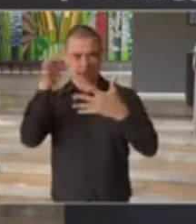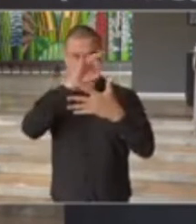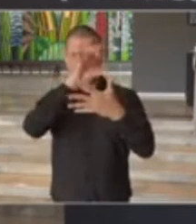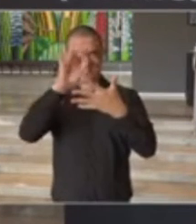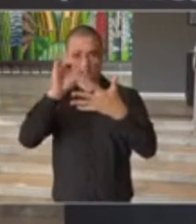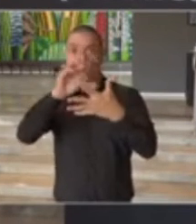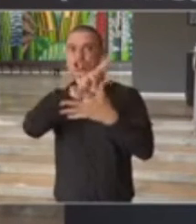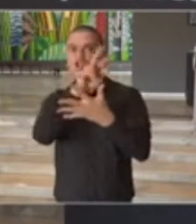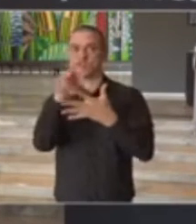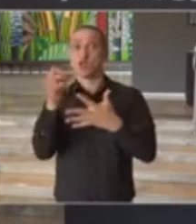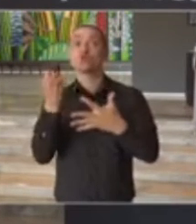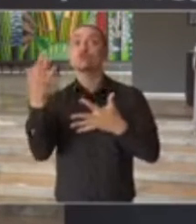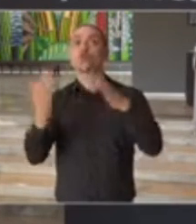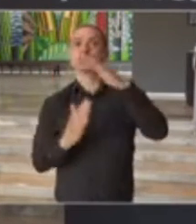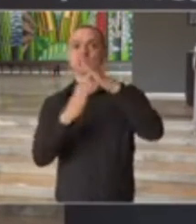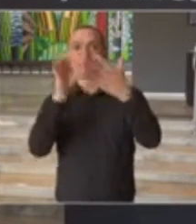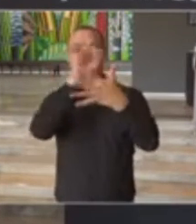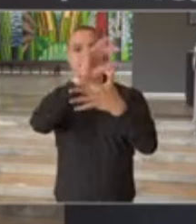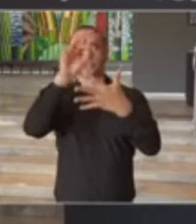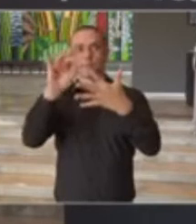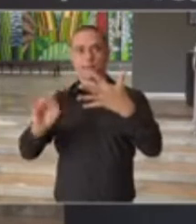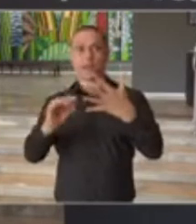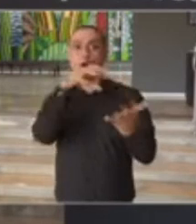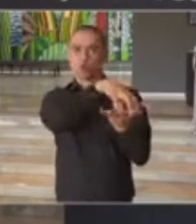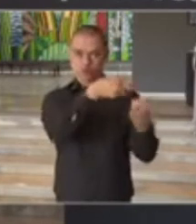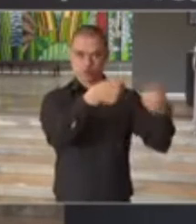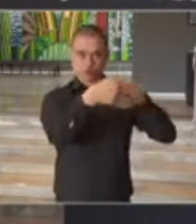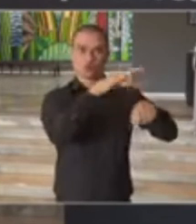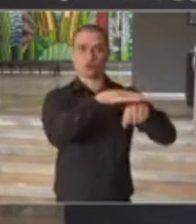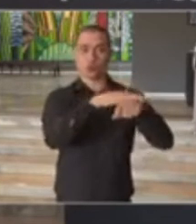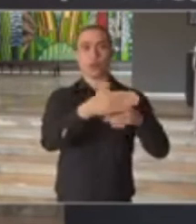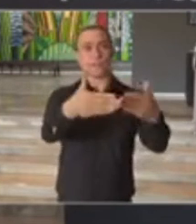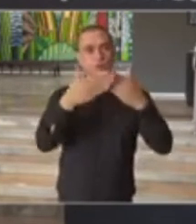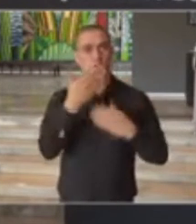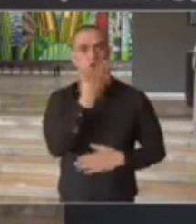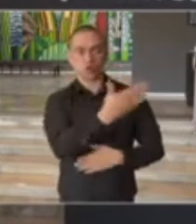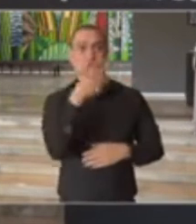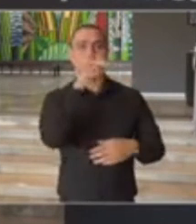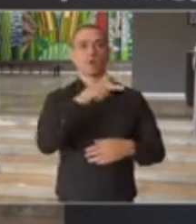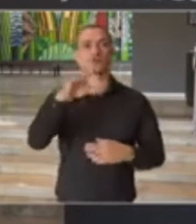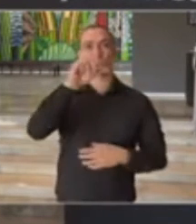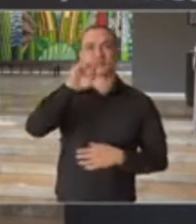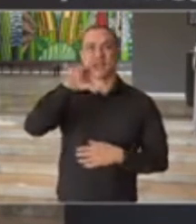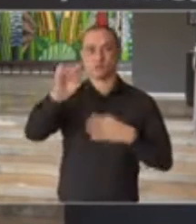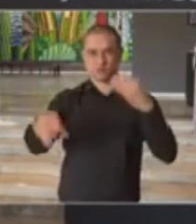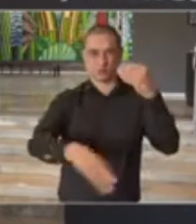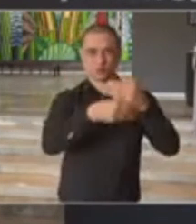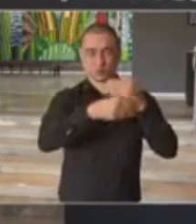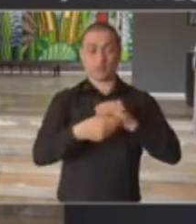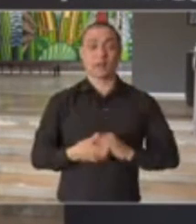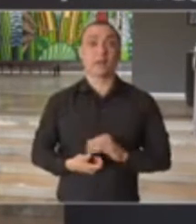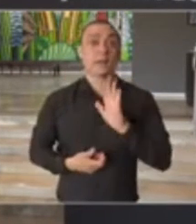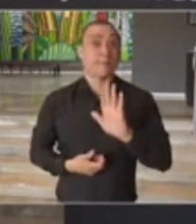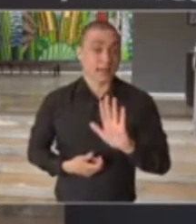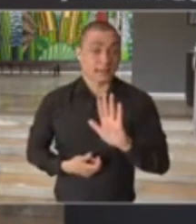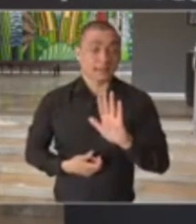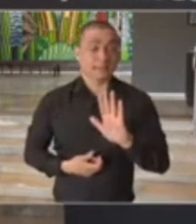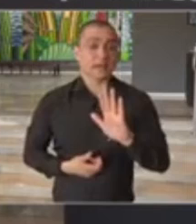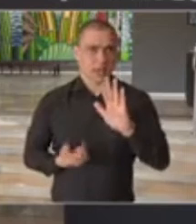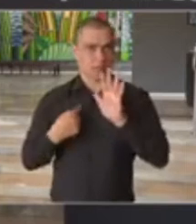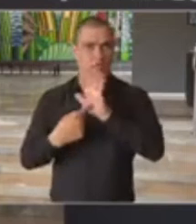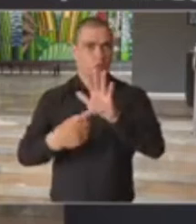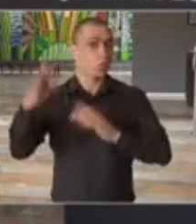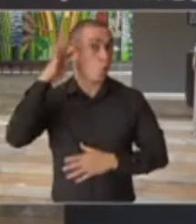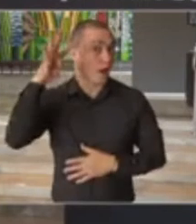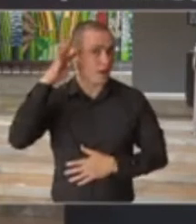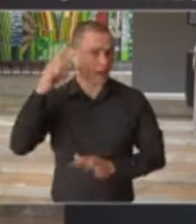um é diferente, estipulado aqui pelo centro de contingência, por isso que eu sugiro que o professor Carlos complemente também. Mas nós vamos apresentar na